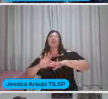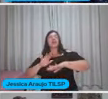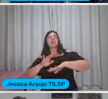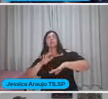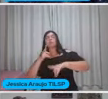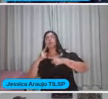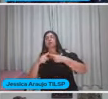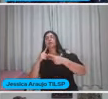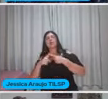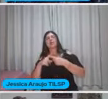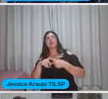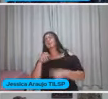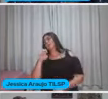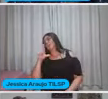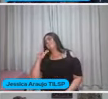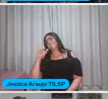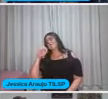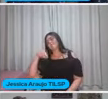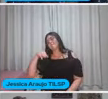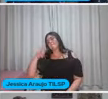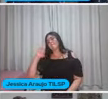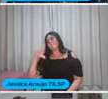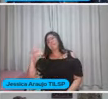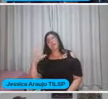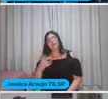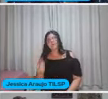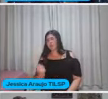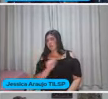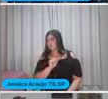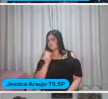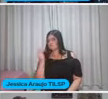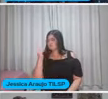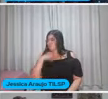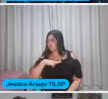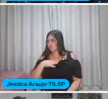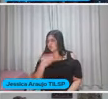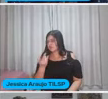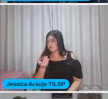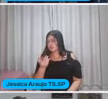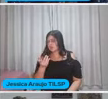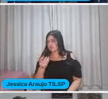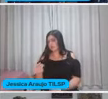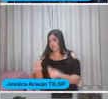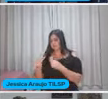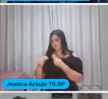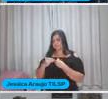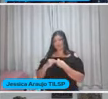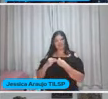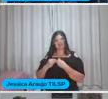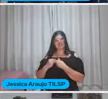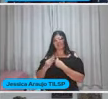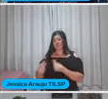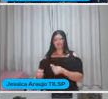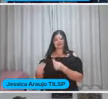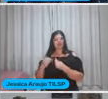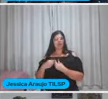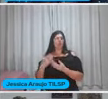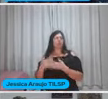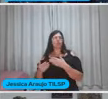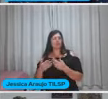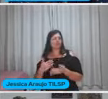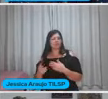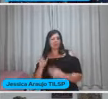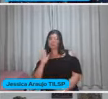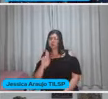a gente Olha que absurdo Nenhum ser vivo, gente Está aqui para nos servir Nenhum ser vivo Está aqui Com visão